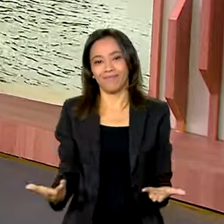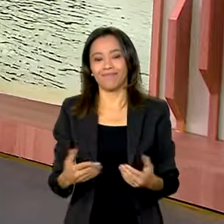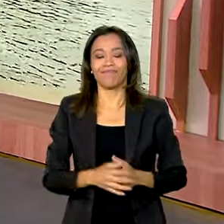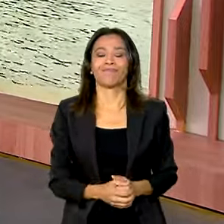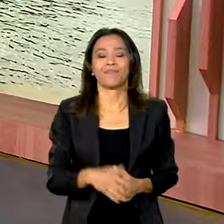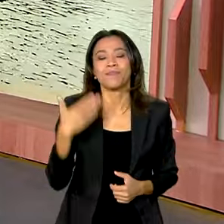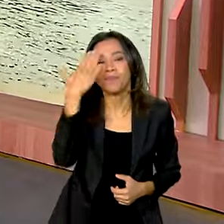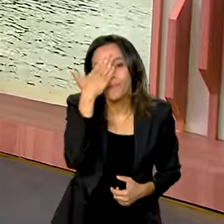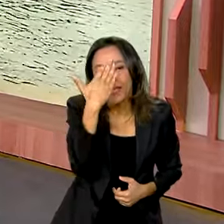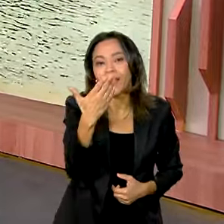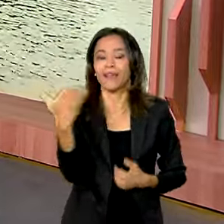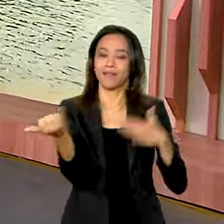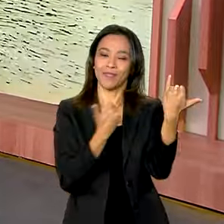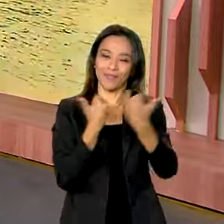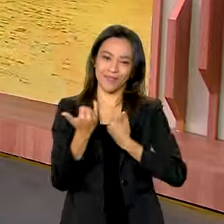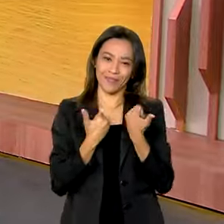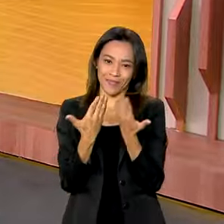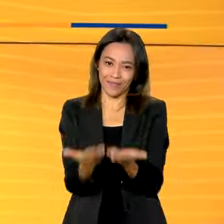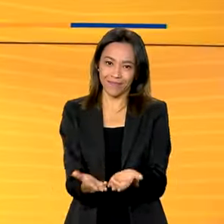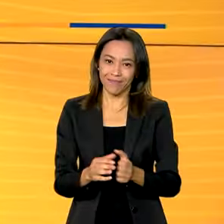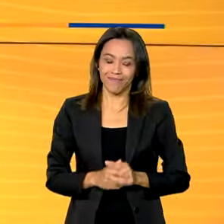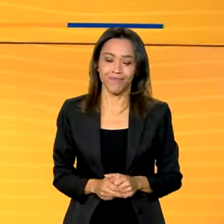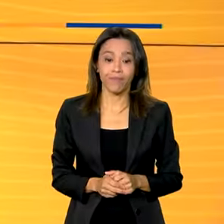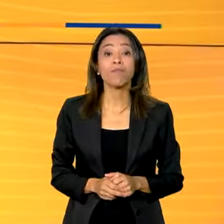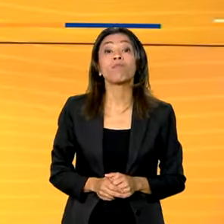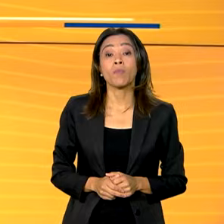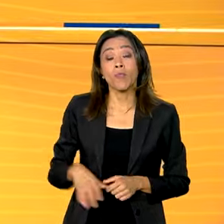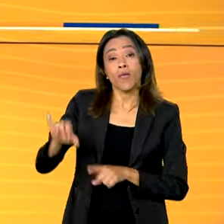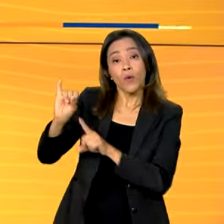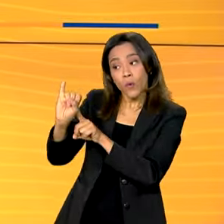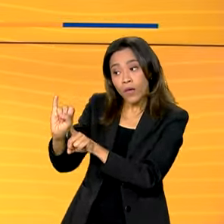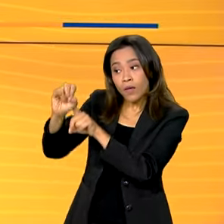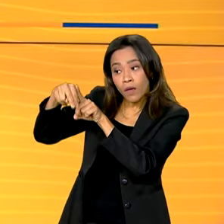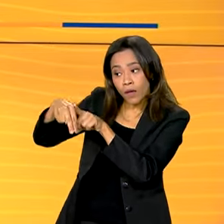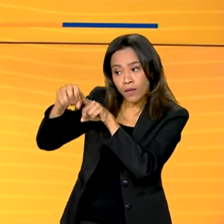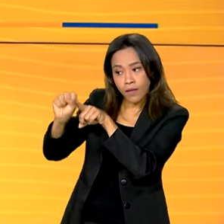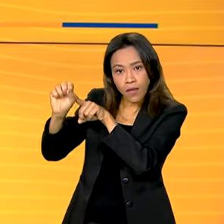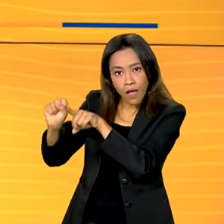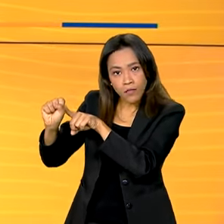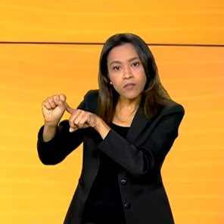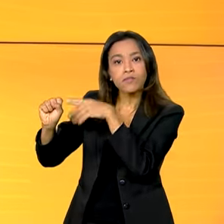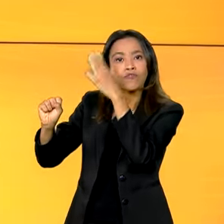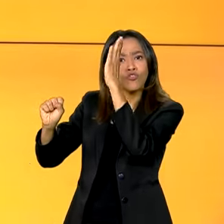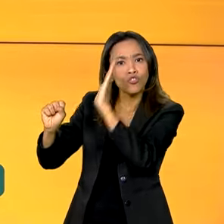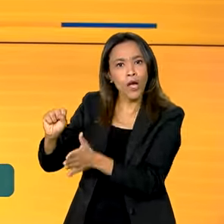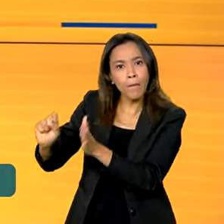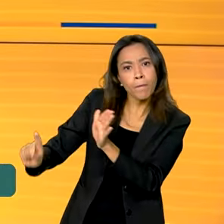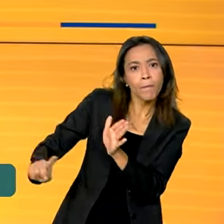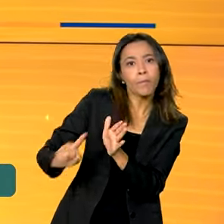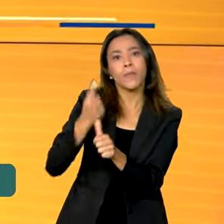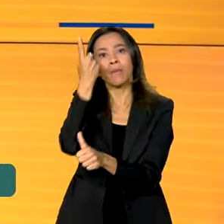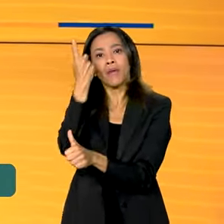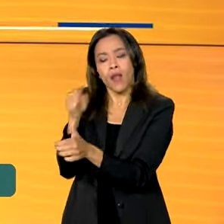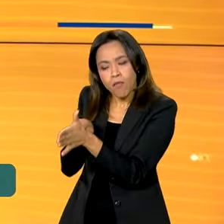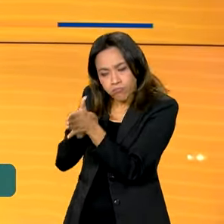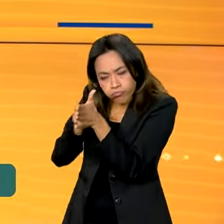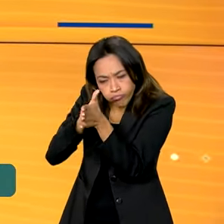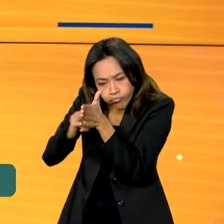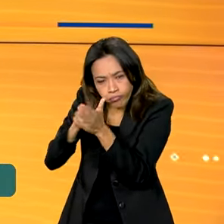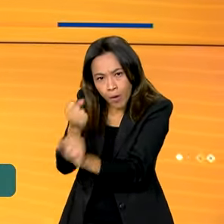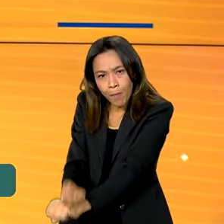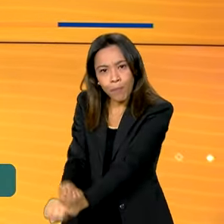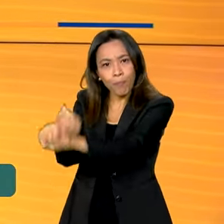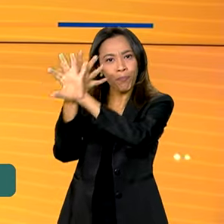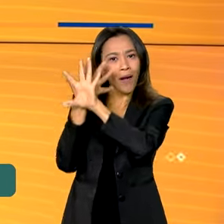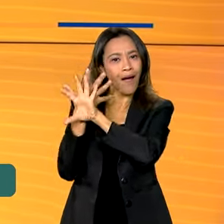obrigada pelas suas informações, Thiago. E o INSS realizou a primeira perícia por videochamada entre